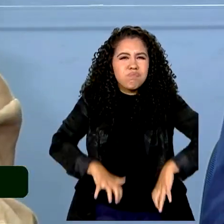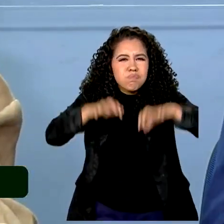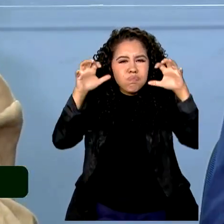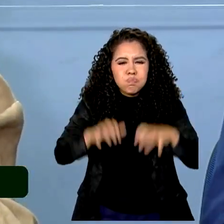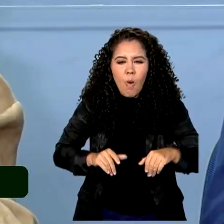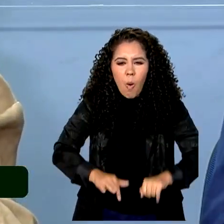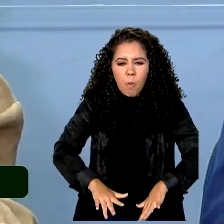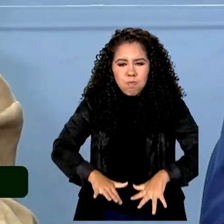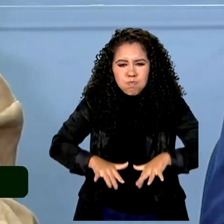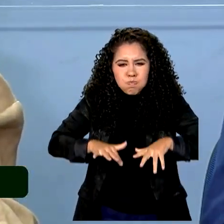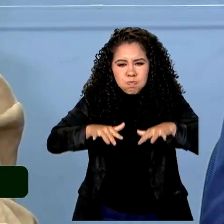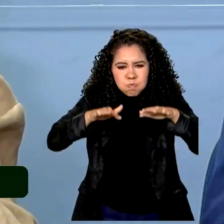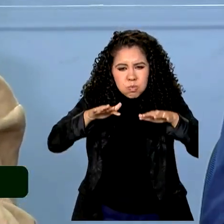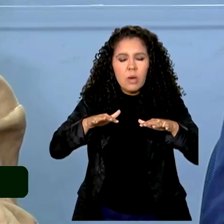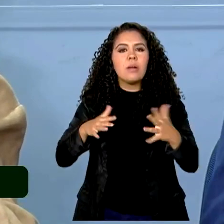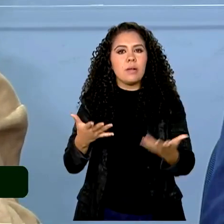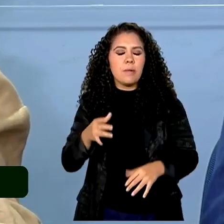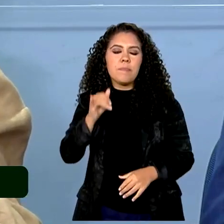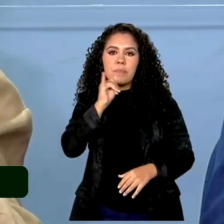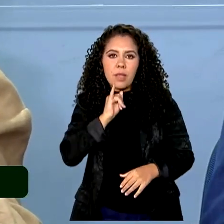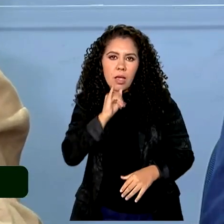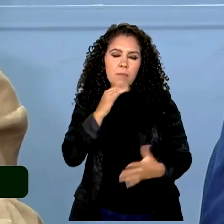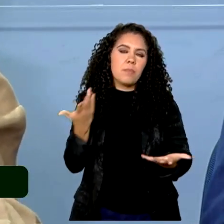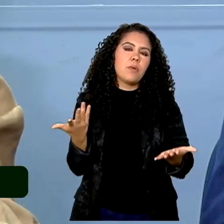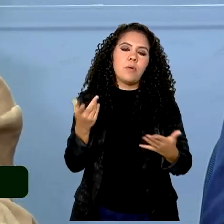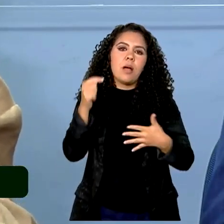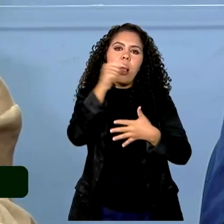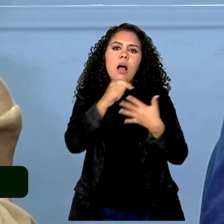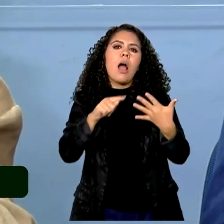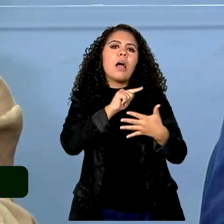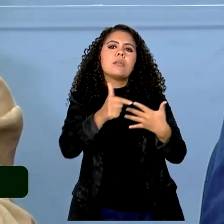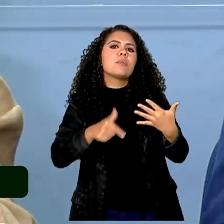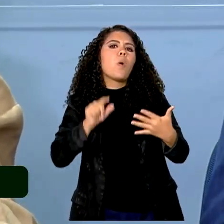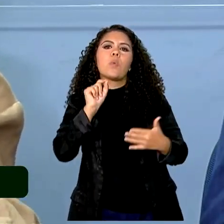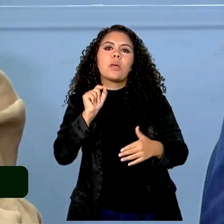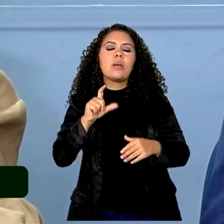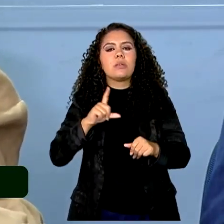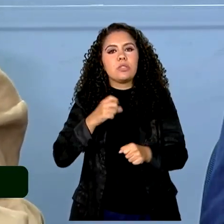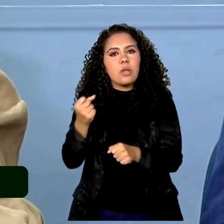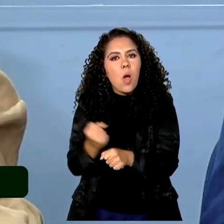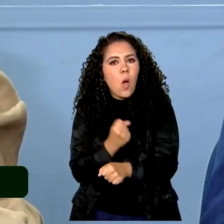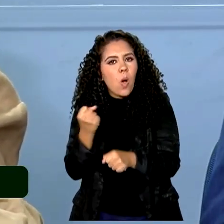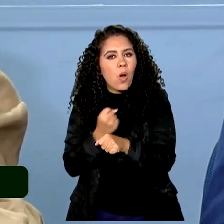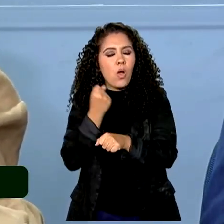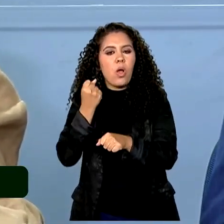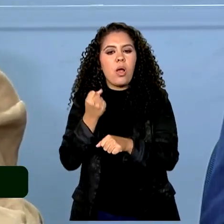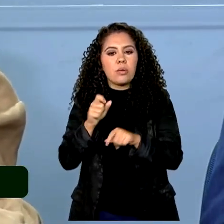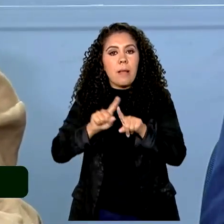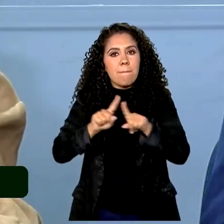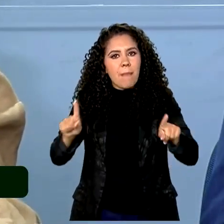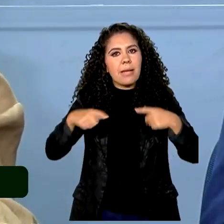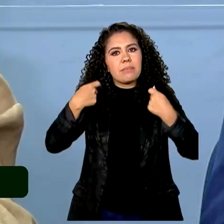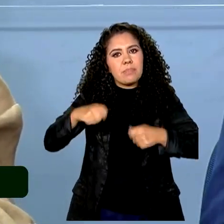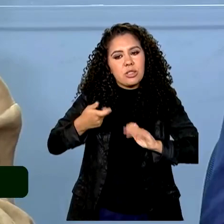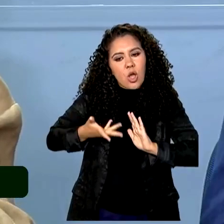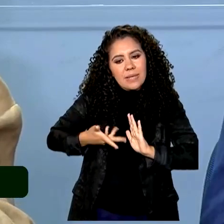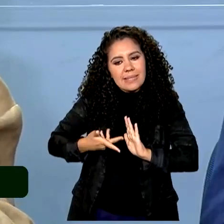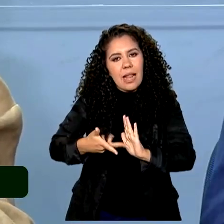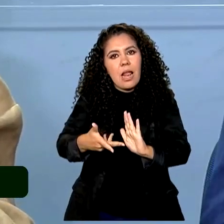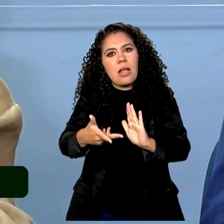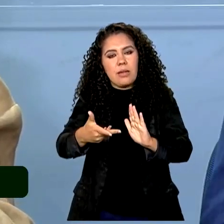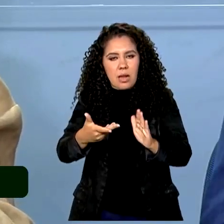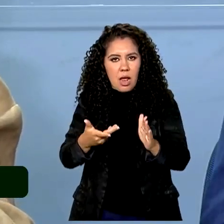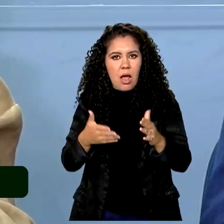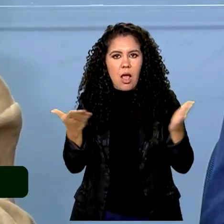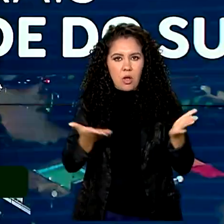no caso das ações que eu estou chamando de reconstrução, mas que foram aceleradas e aperfeiçoadas